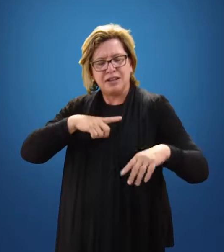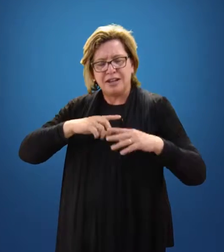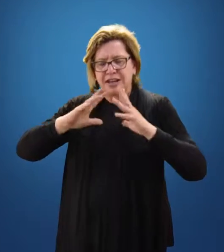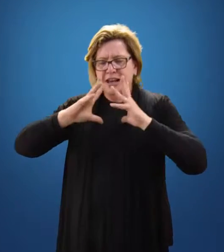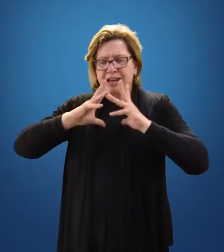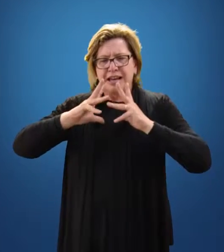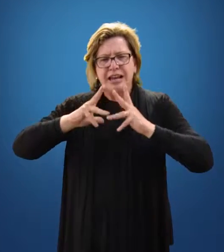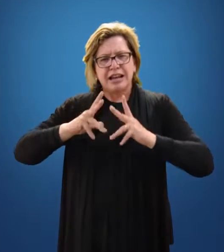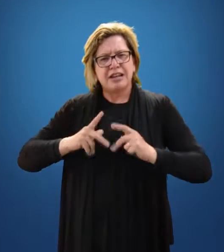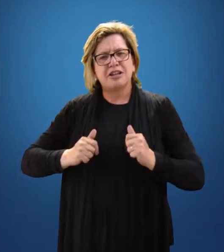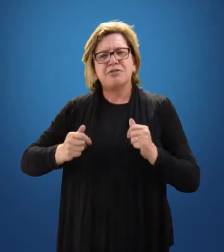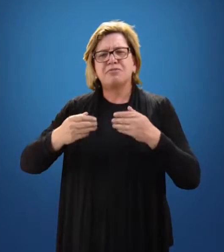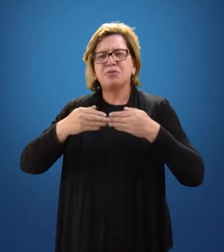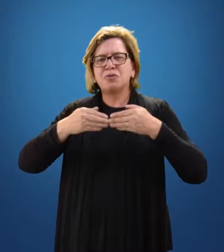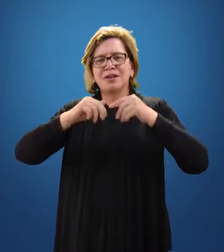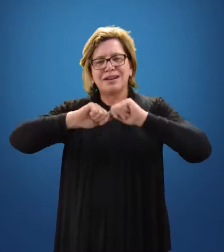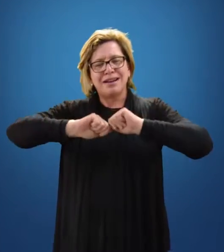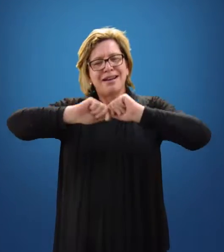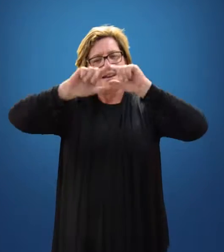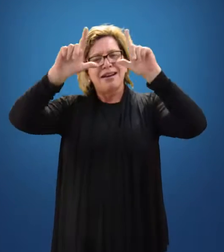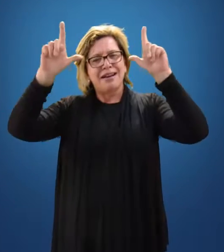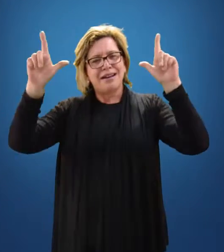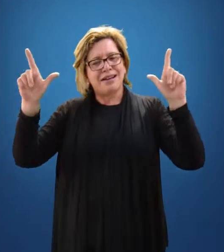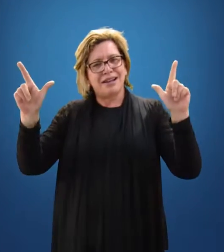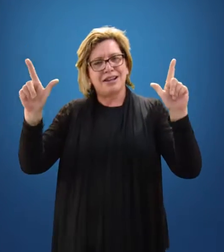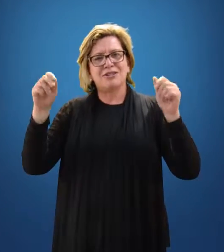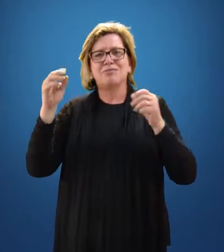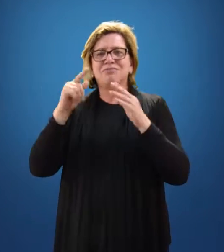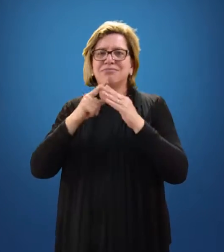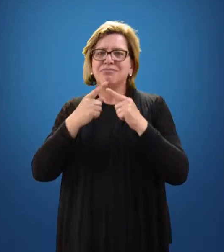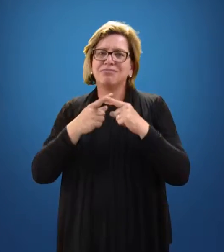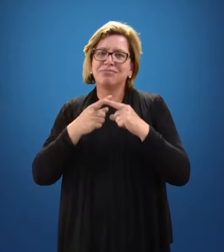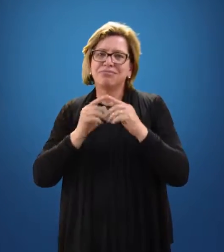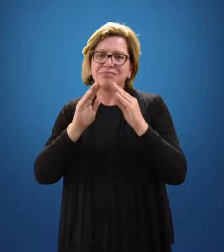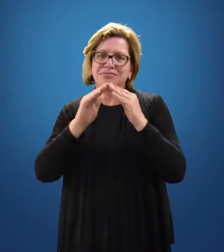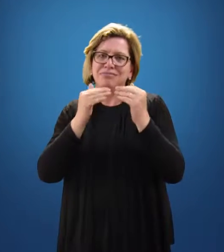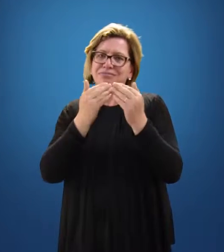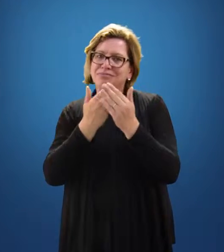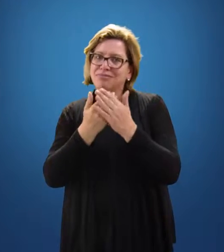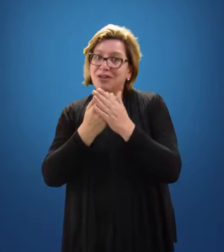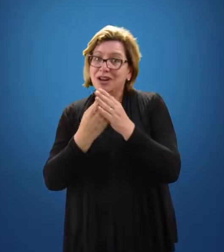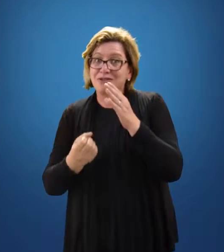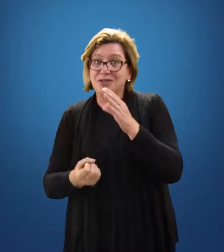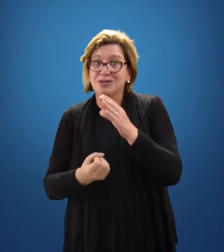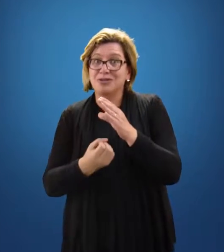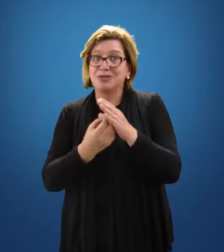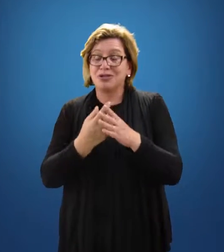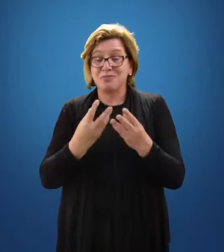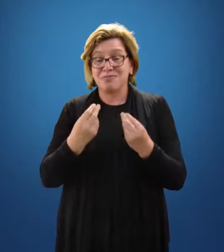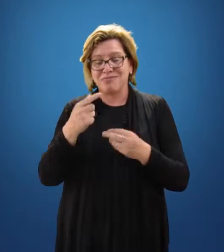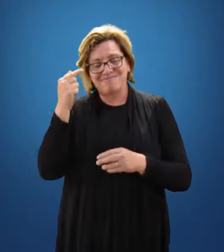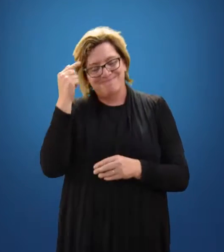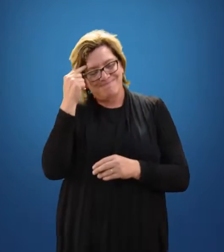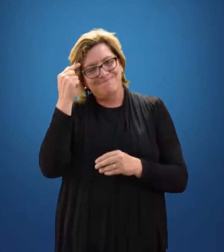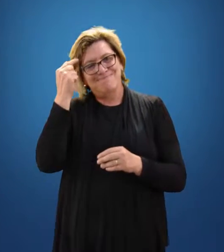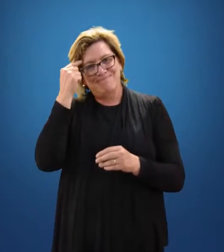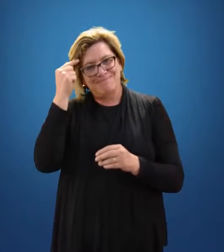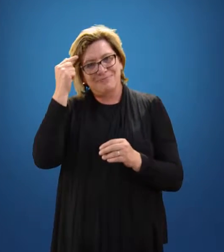de forma honesta, clara, transparente. É nela que vão surgir as melhores reflexões